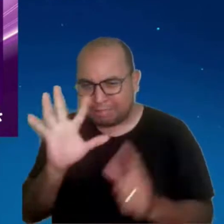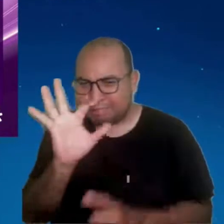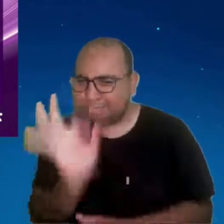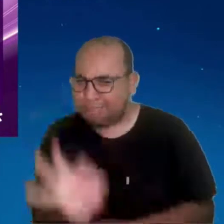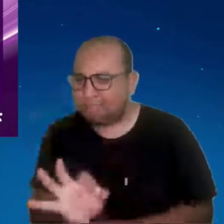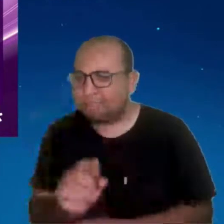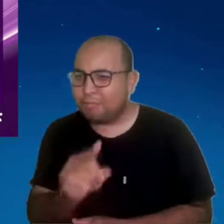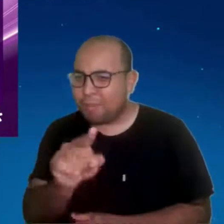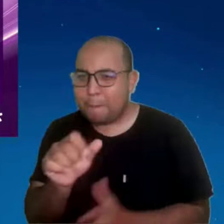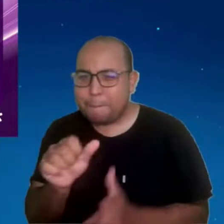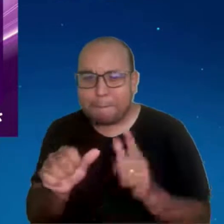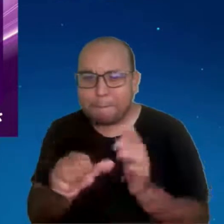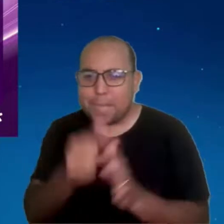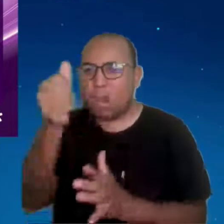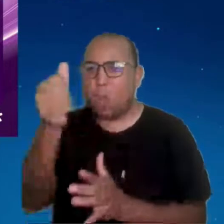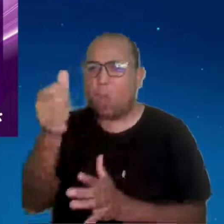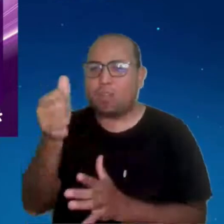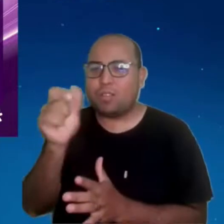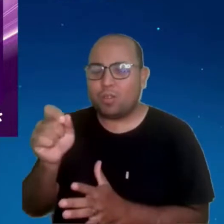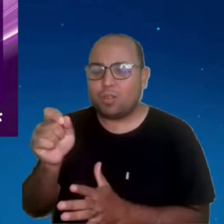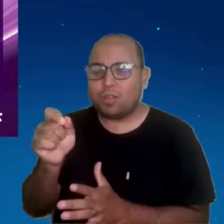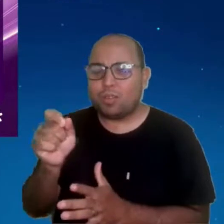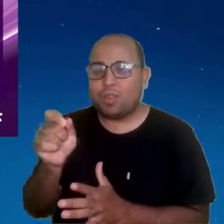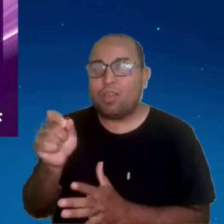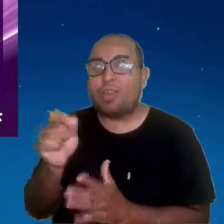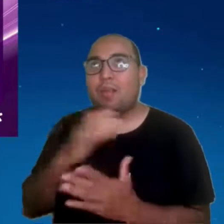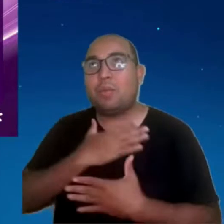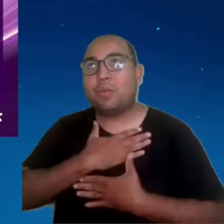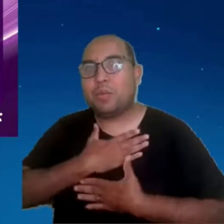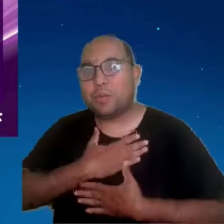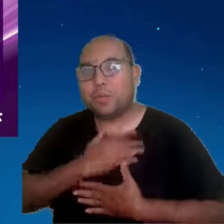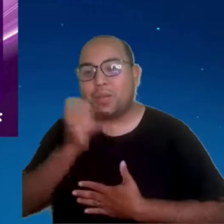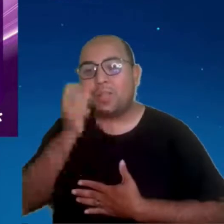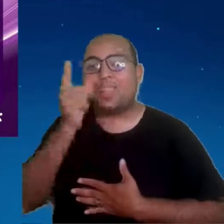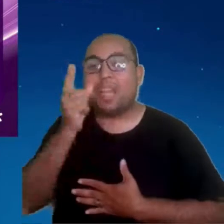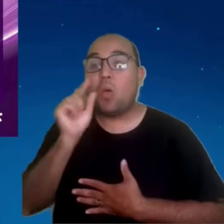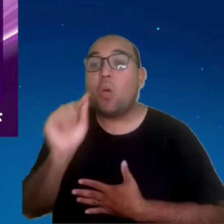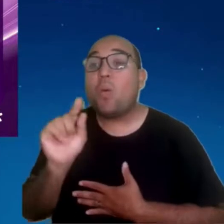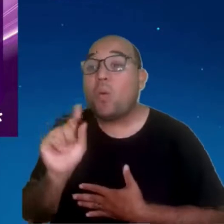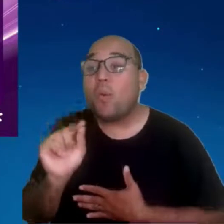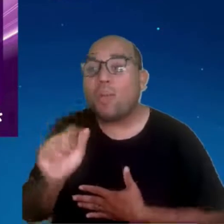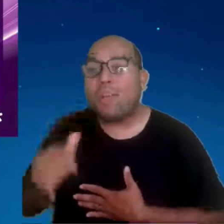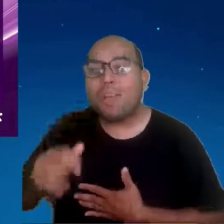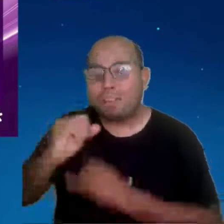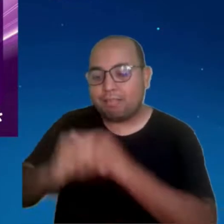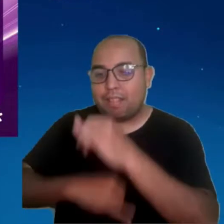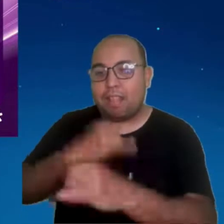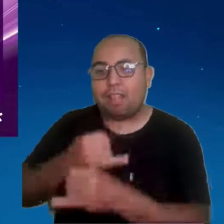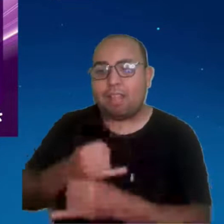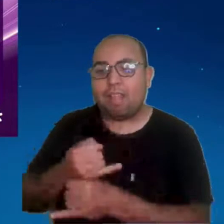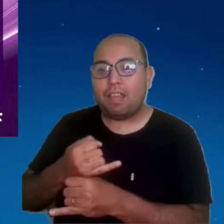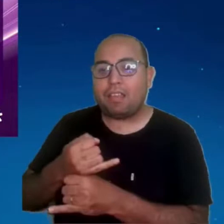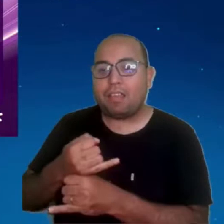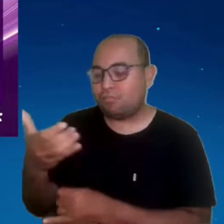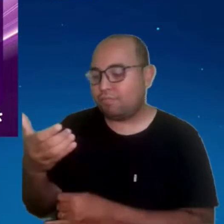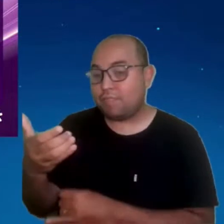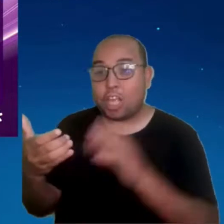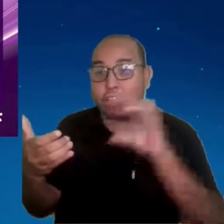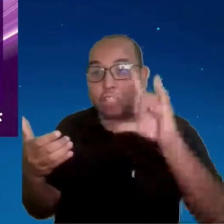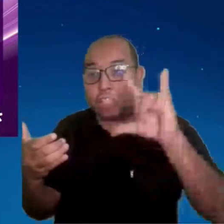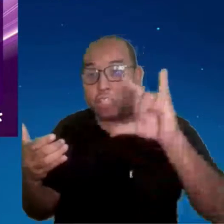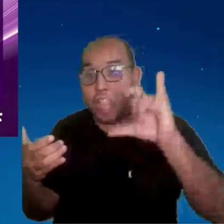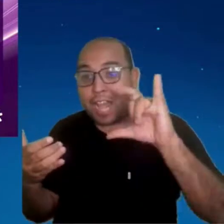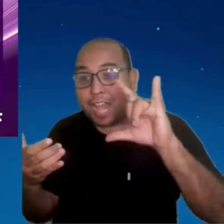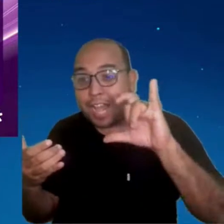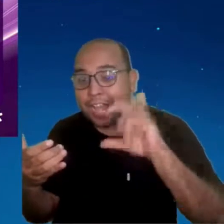fizeram, além de agradecer que acordaram, fui conectar e abrir a internet, ver qual foi a mensagem que recebeu no Instagram, qual foi aquela